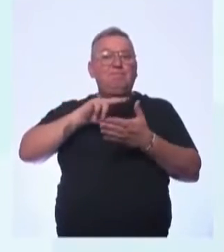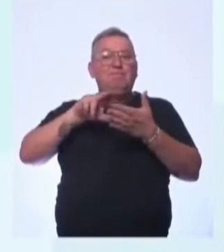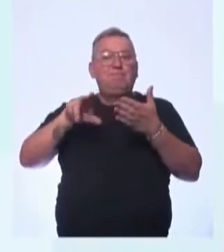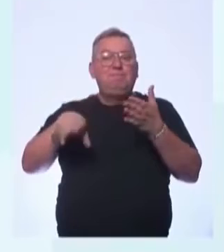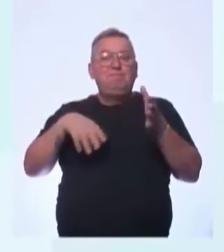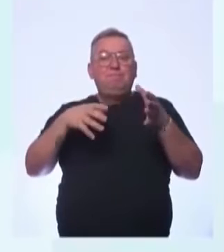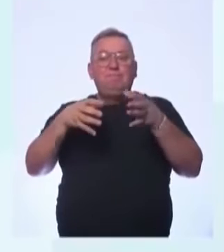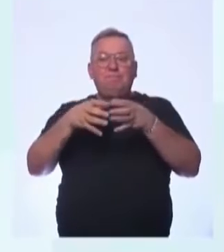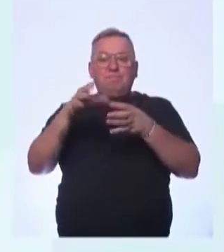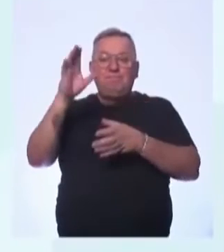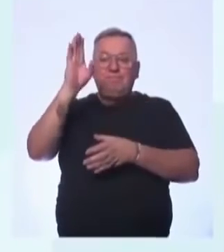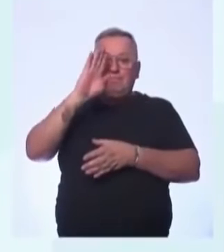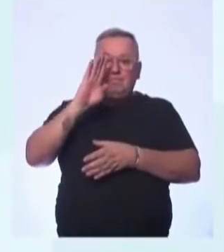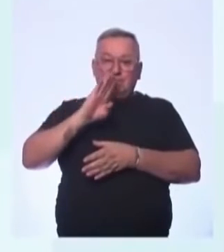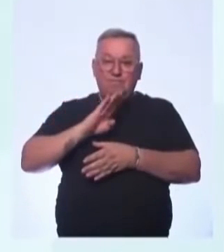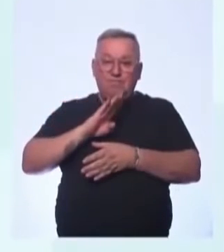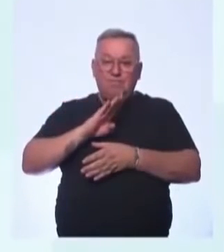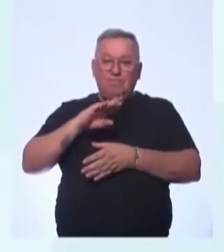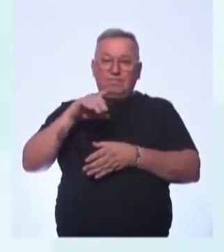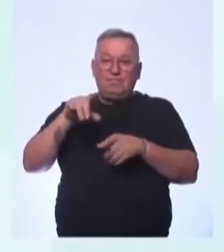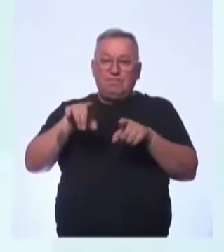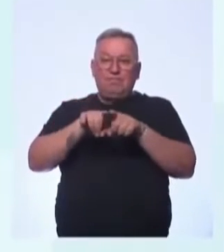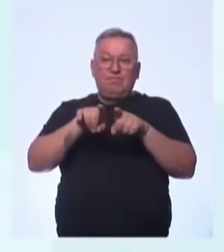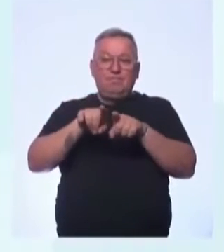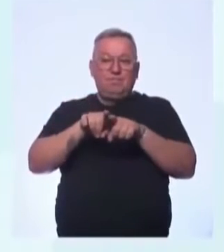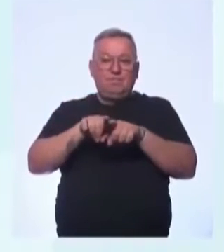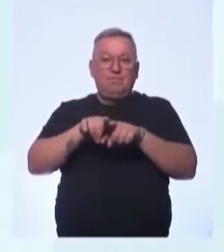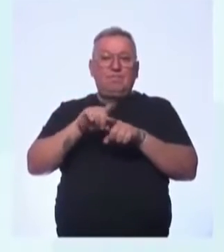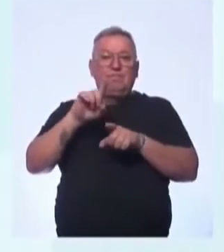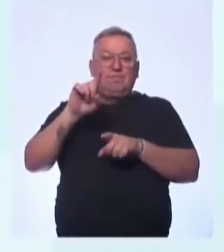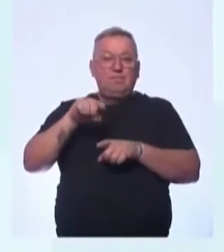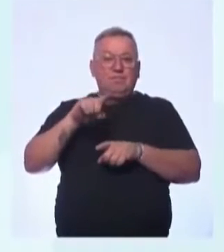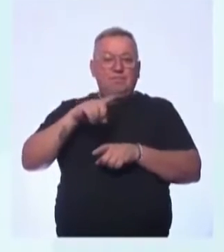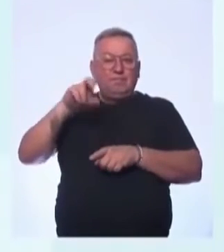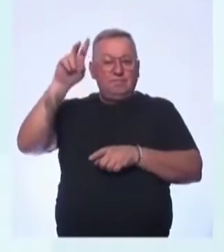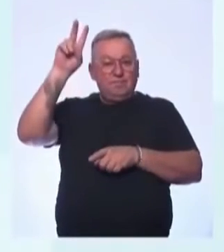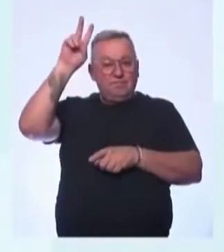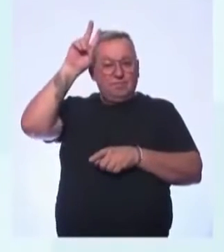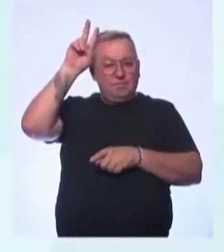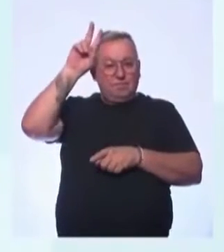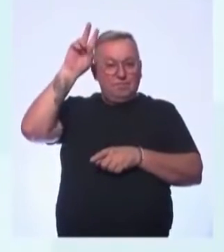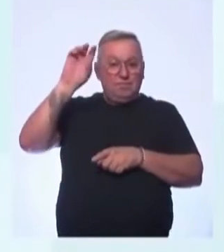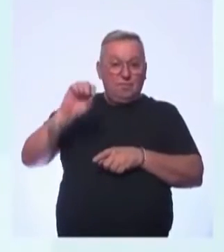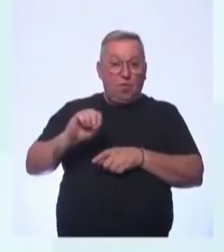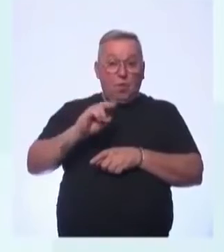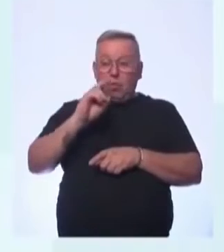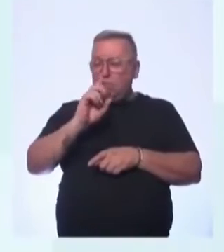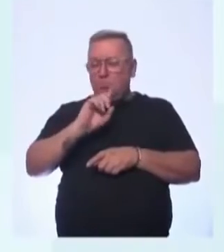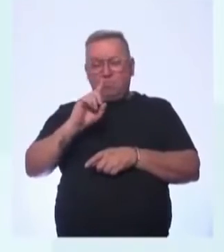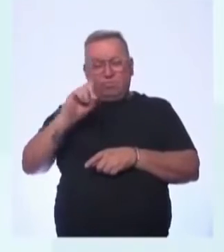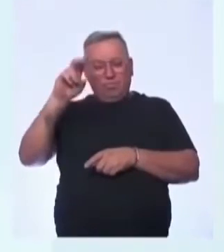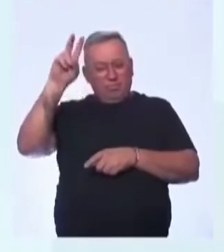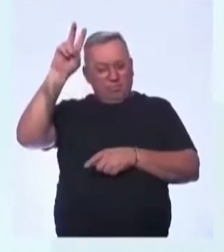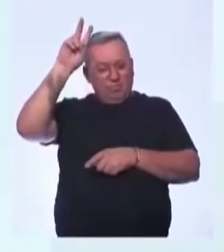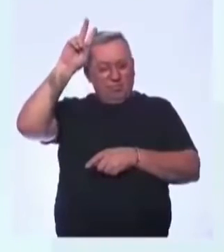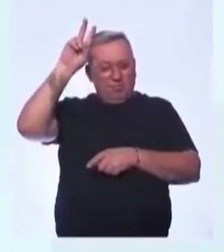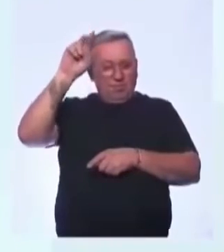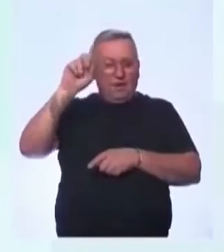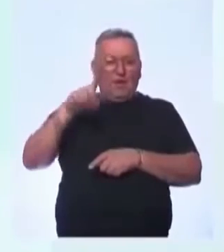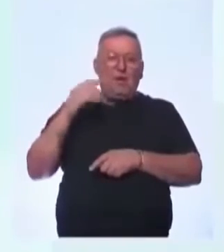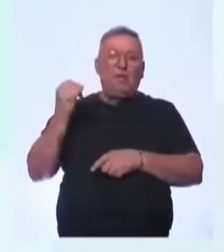tradicionais do Brasil, que também são indígenas ou não indígenas. Então, isso que é interessante